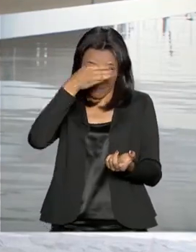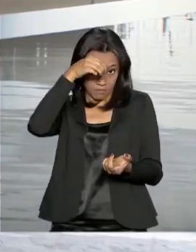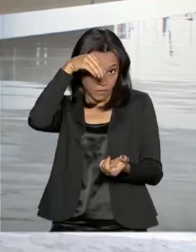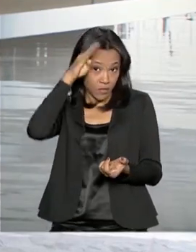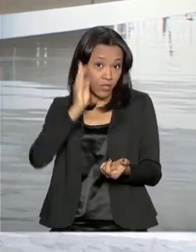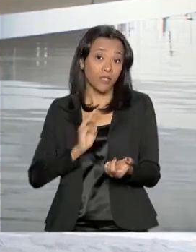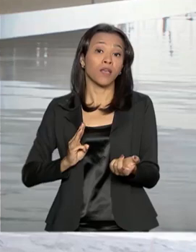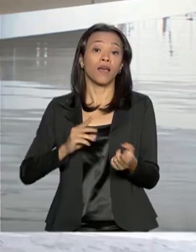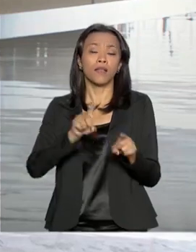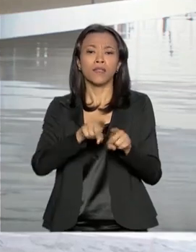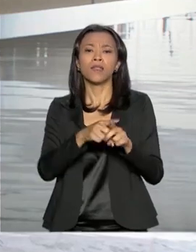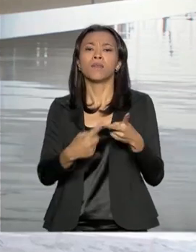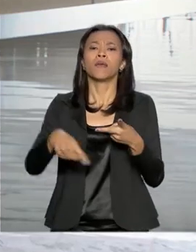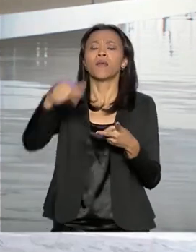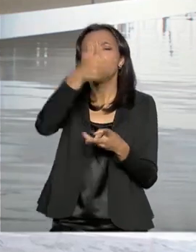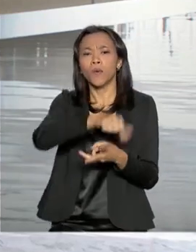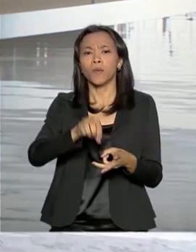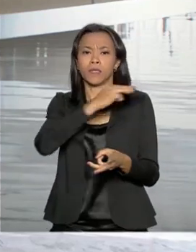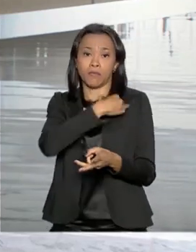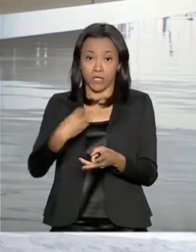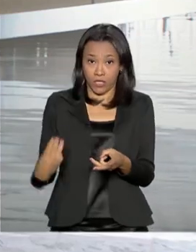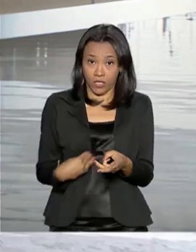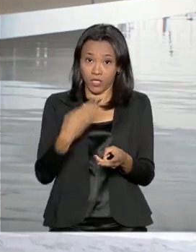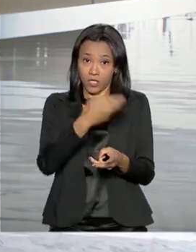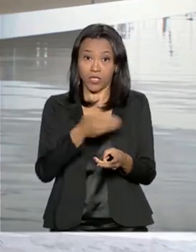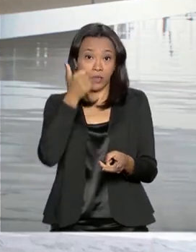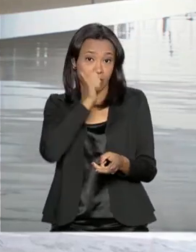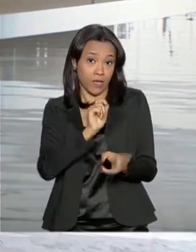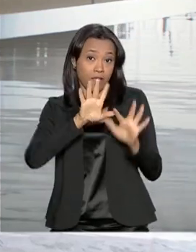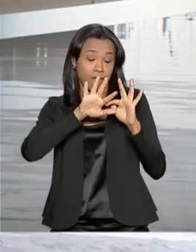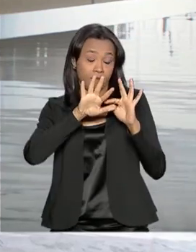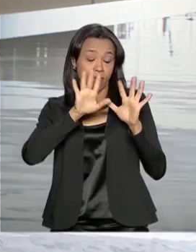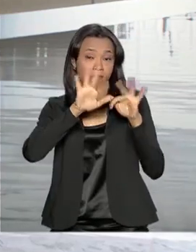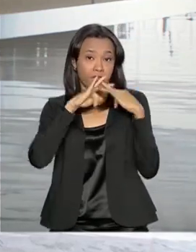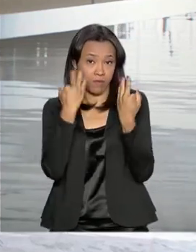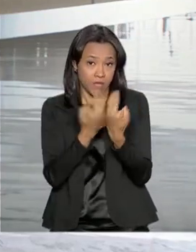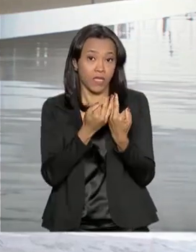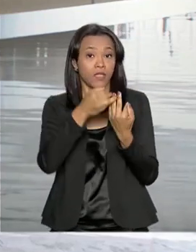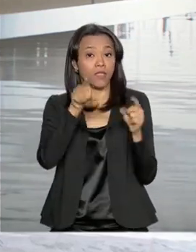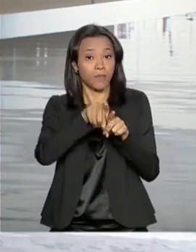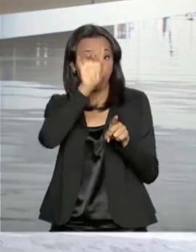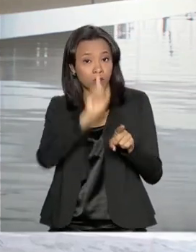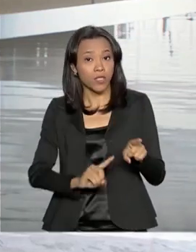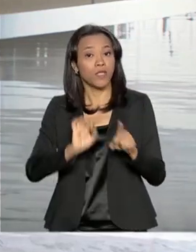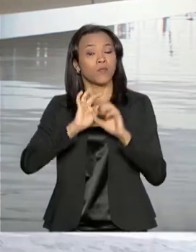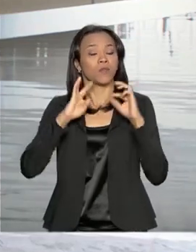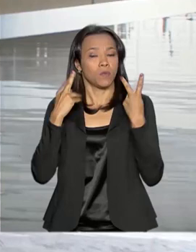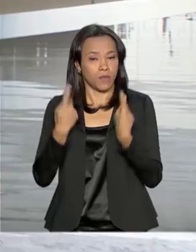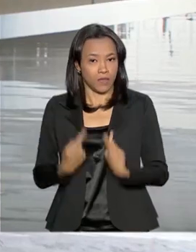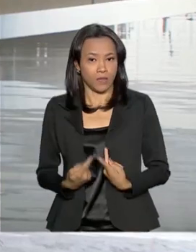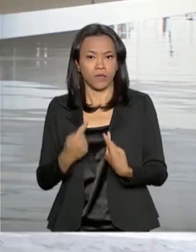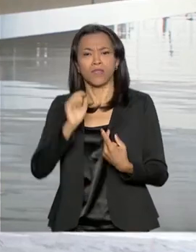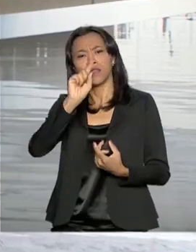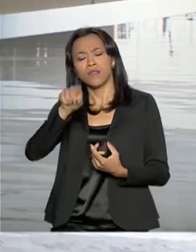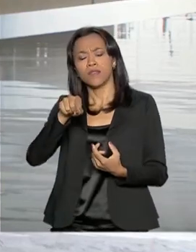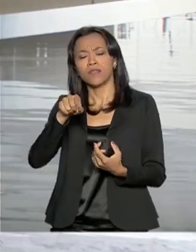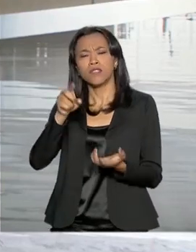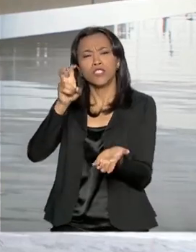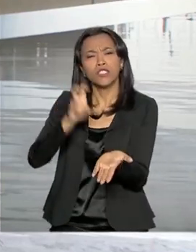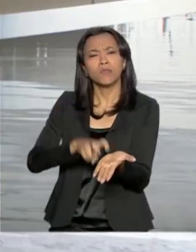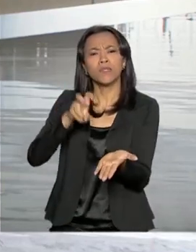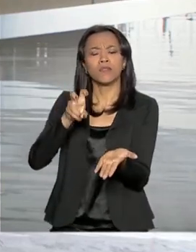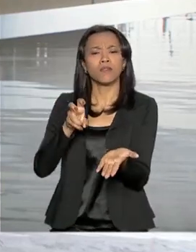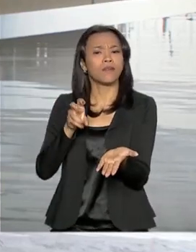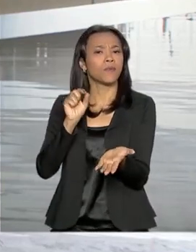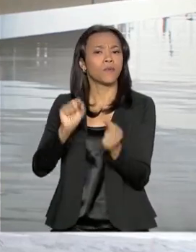Alves, ministra de Estado da Mulher, da Família e dos Direitos Humanos. Mais cedo, o presidente Jair